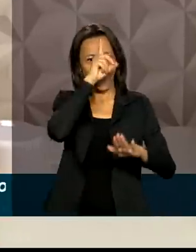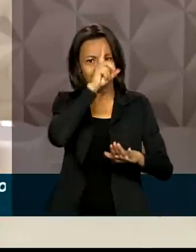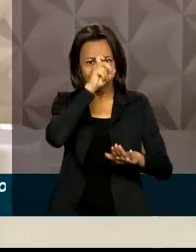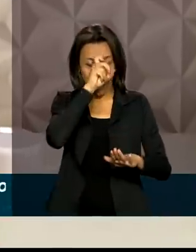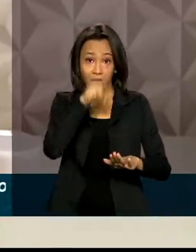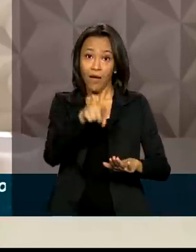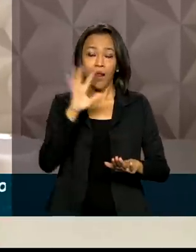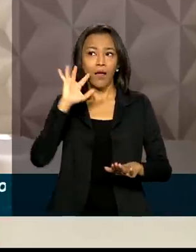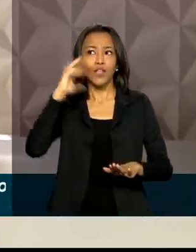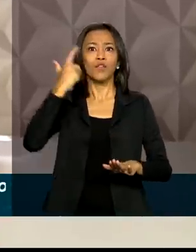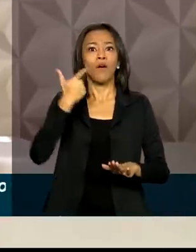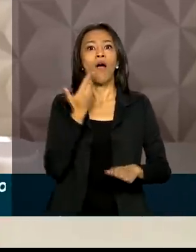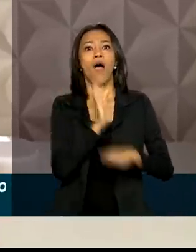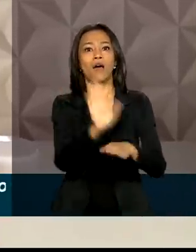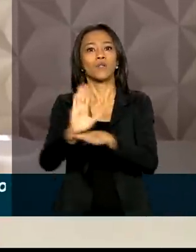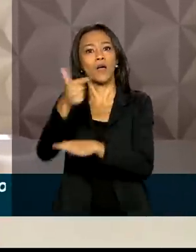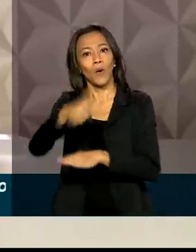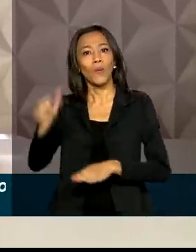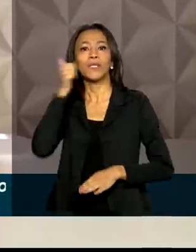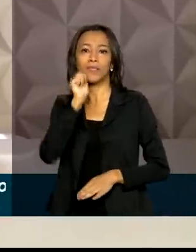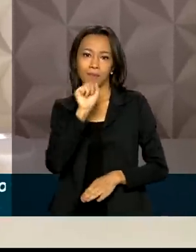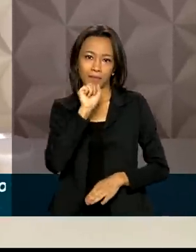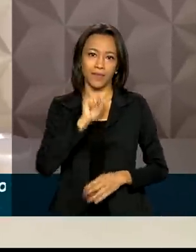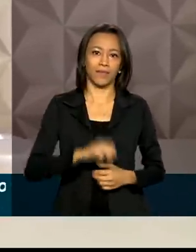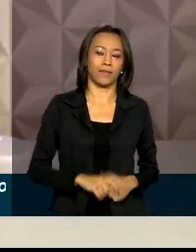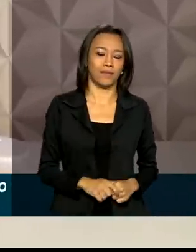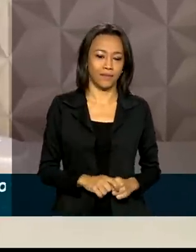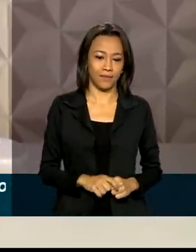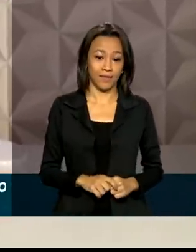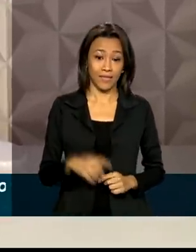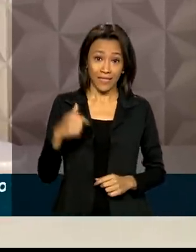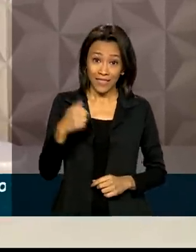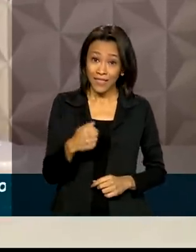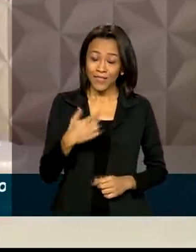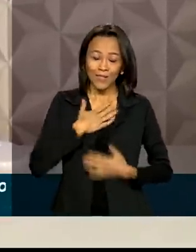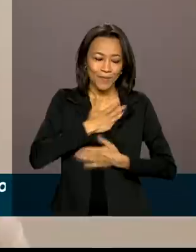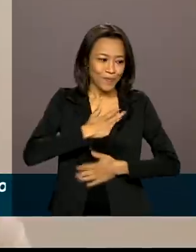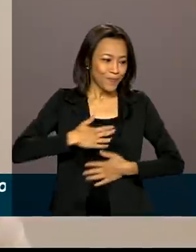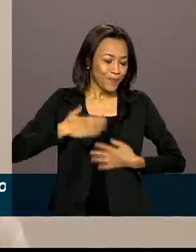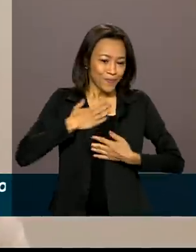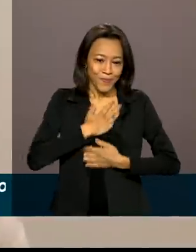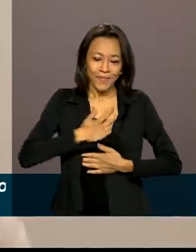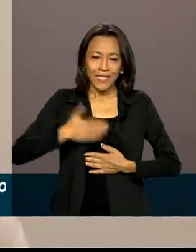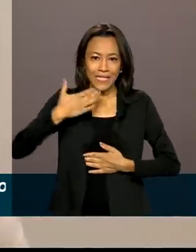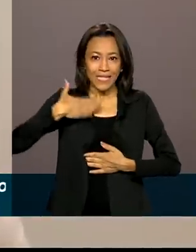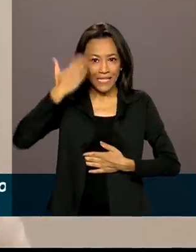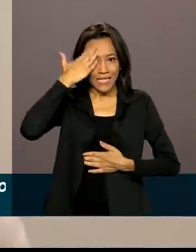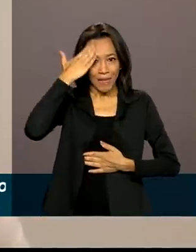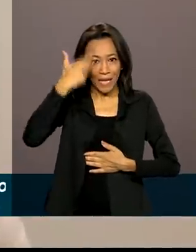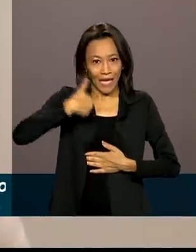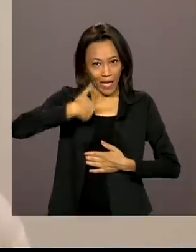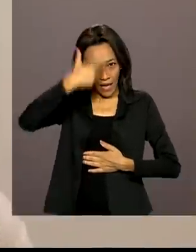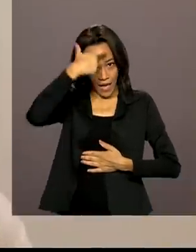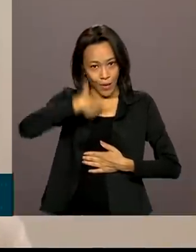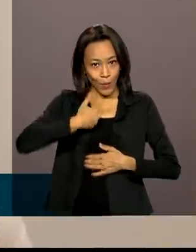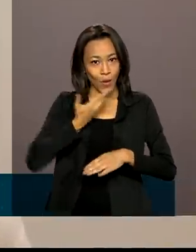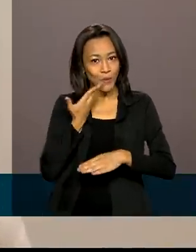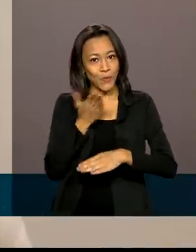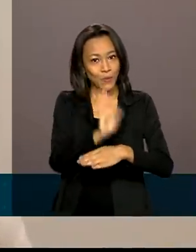ajudar outras mães. Isso é muito gratificante, saber que eu estou ajudando